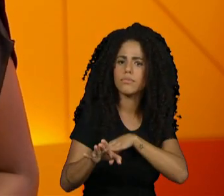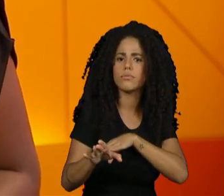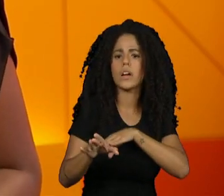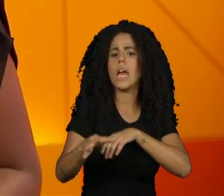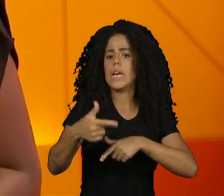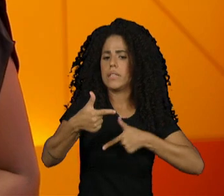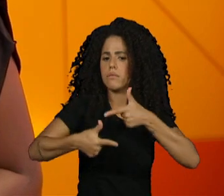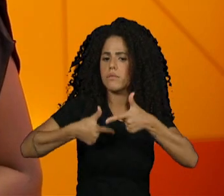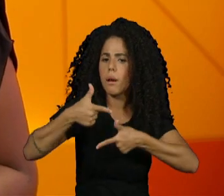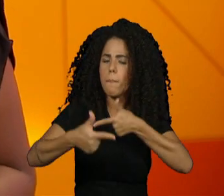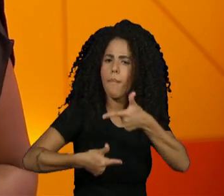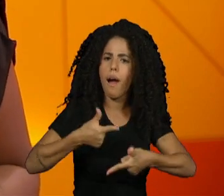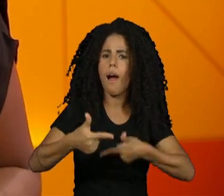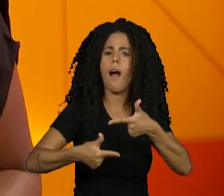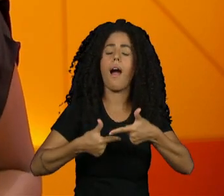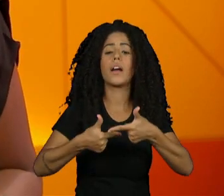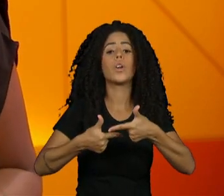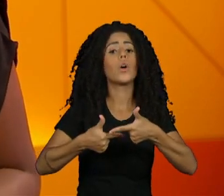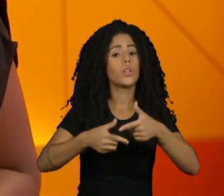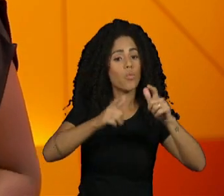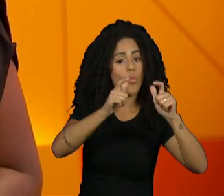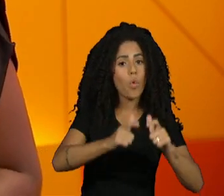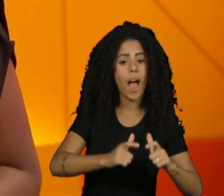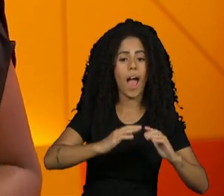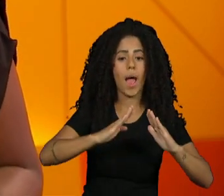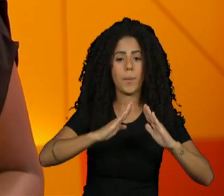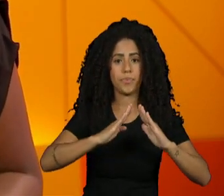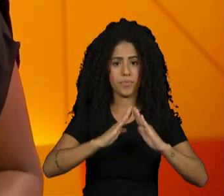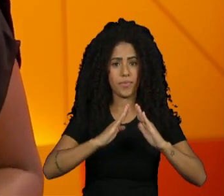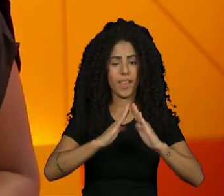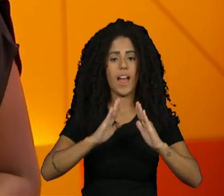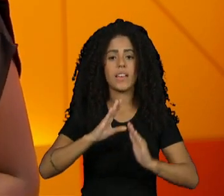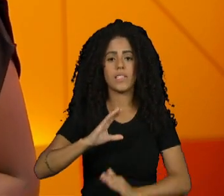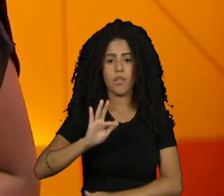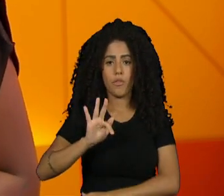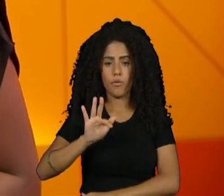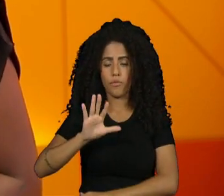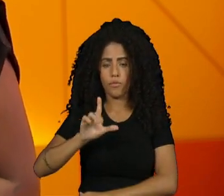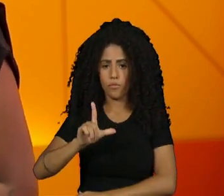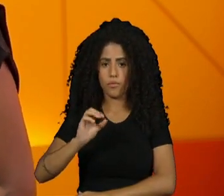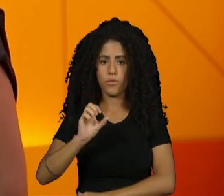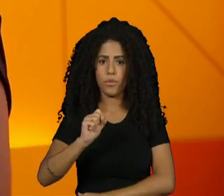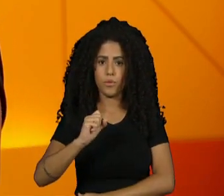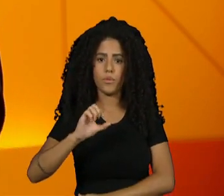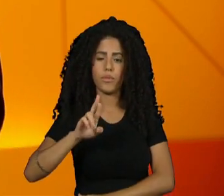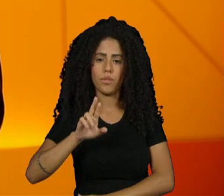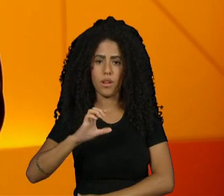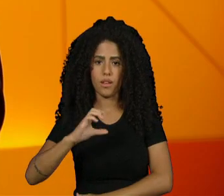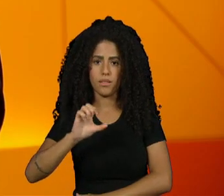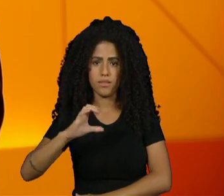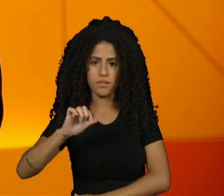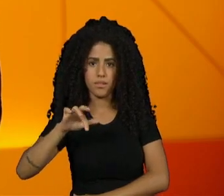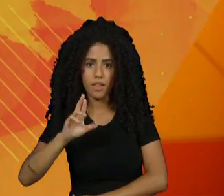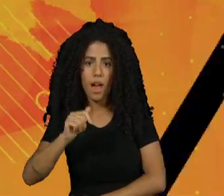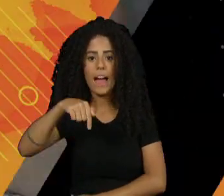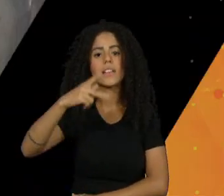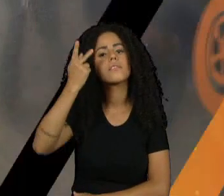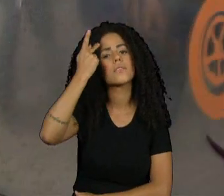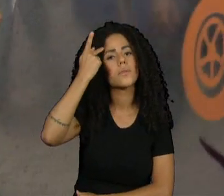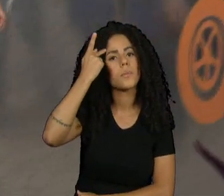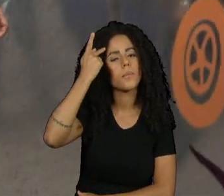trabalho. E um desses espaços é a Casa Florescer, em atividade desde 2015 aqui em São Paulo.